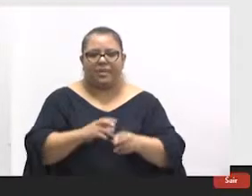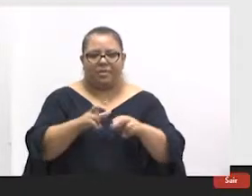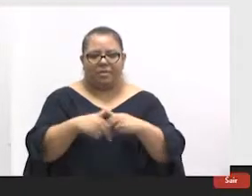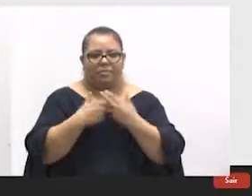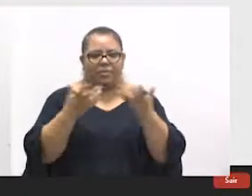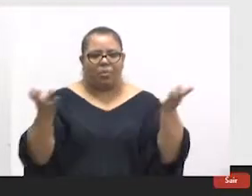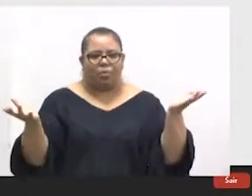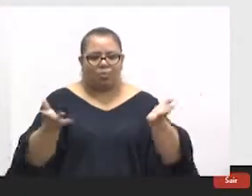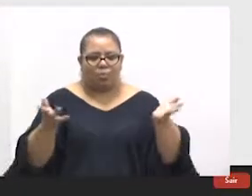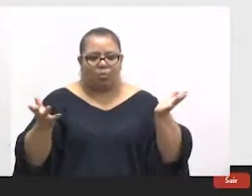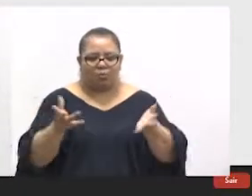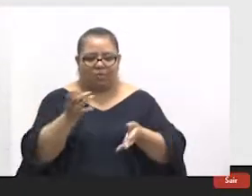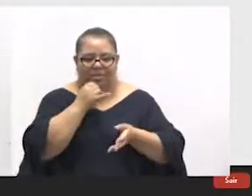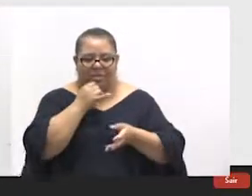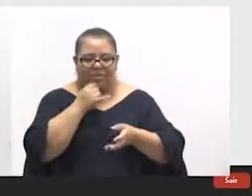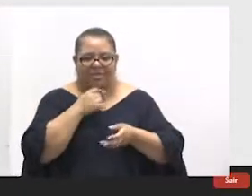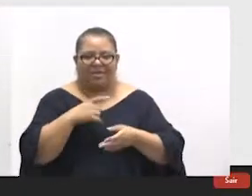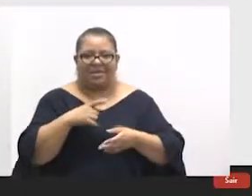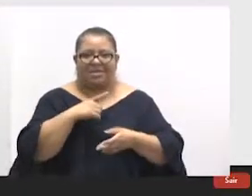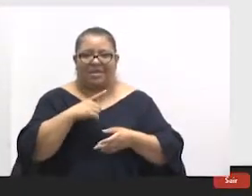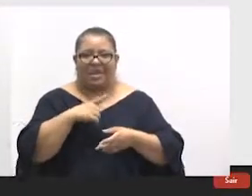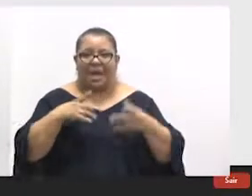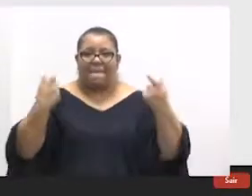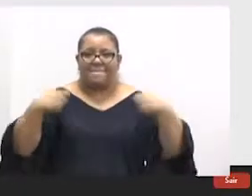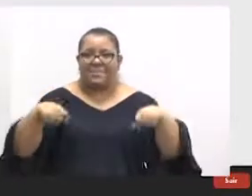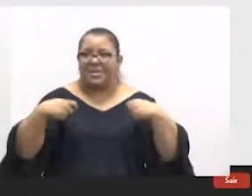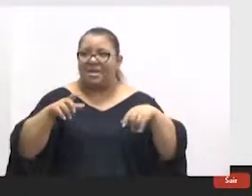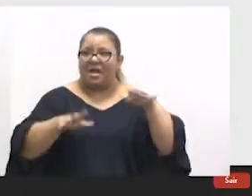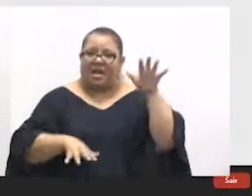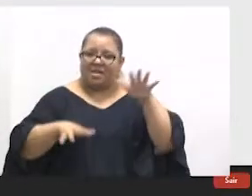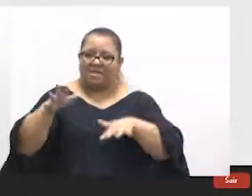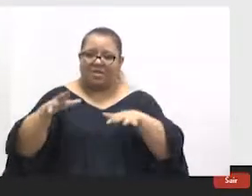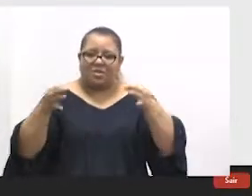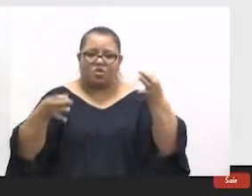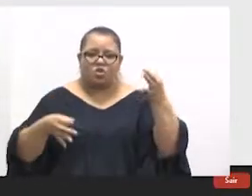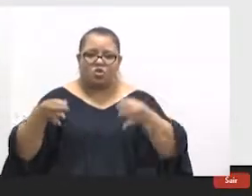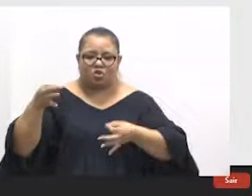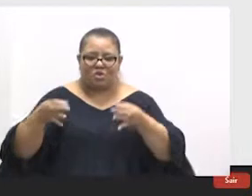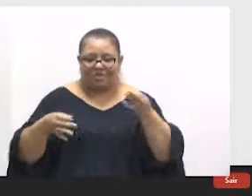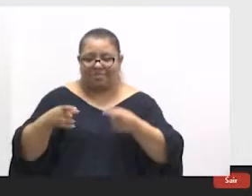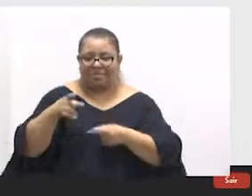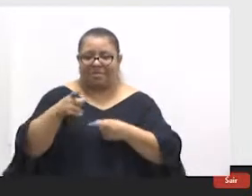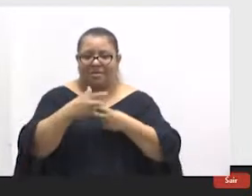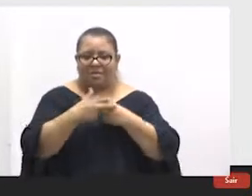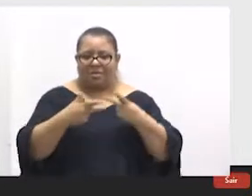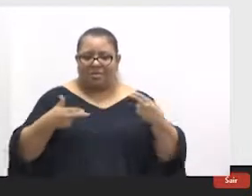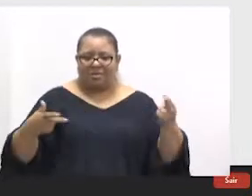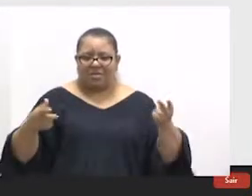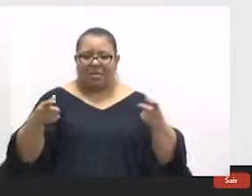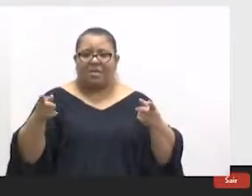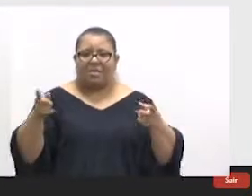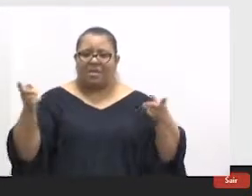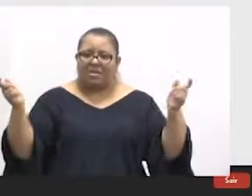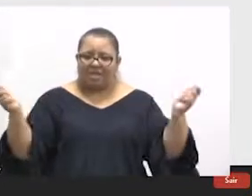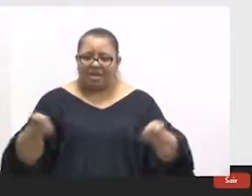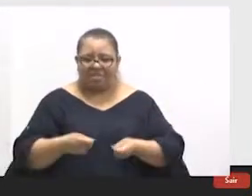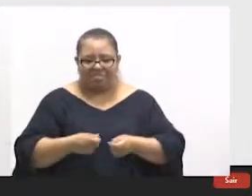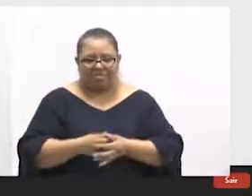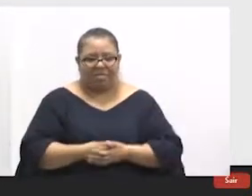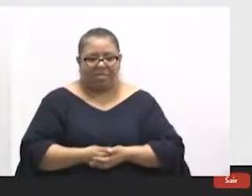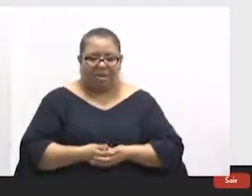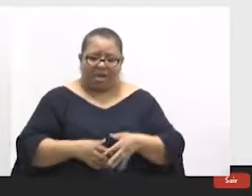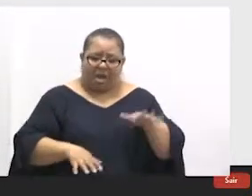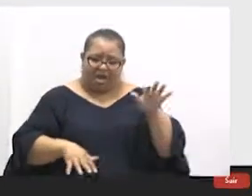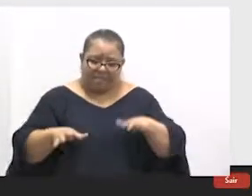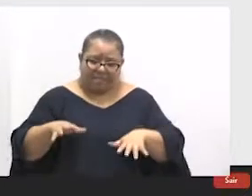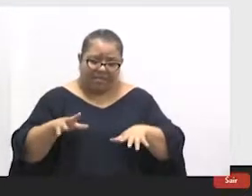passar a precisar, muitas vezes, judicializar algo que você conseguiria. Às vezes, a